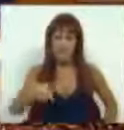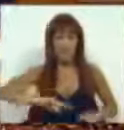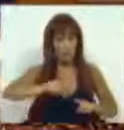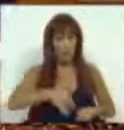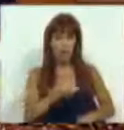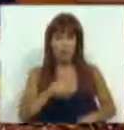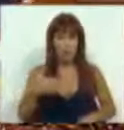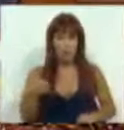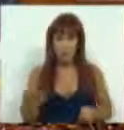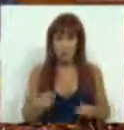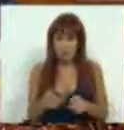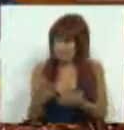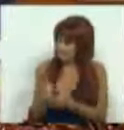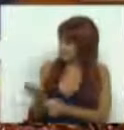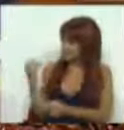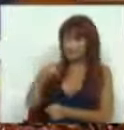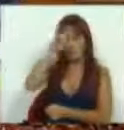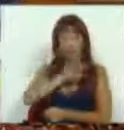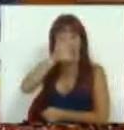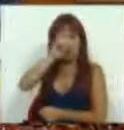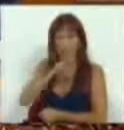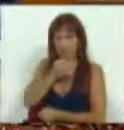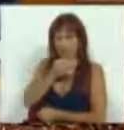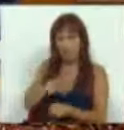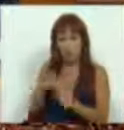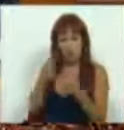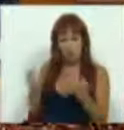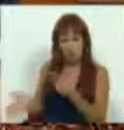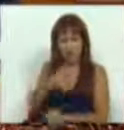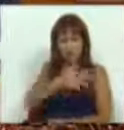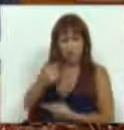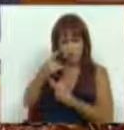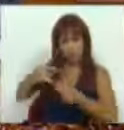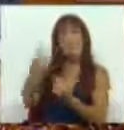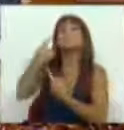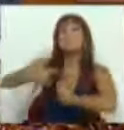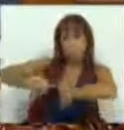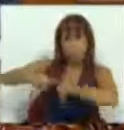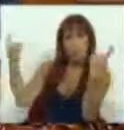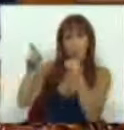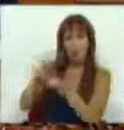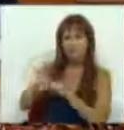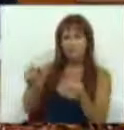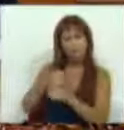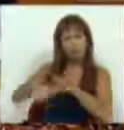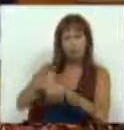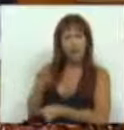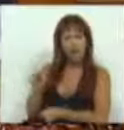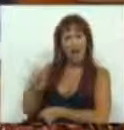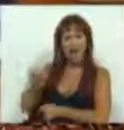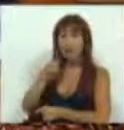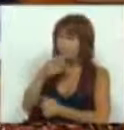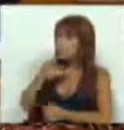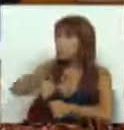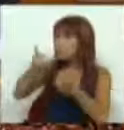O recente estudo, já aqui invocado pelo Sr. Ministro da Escola Nacional de Saúde Pública, demonstra que o grau de eficiência no SNS